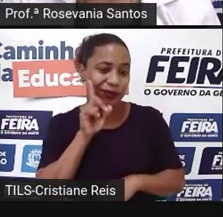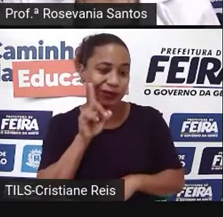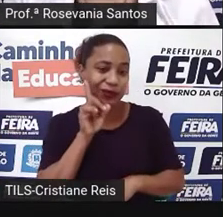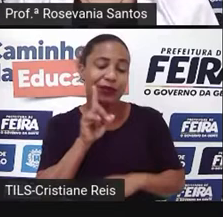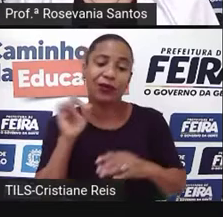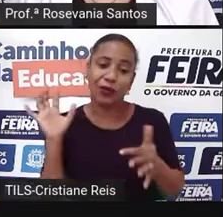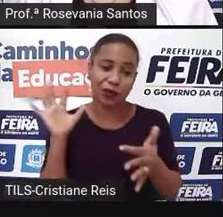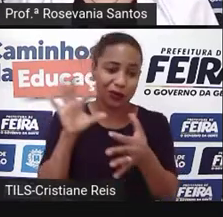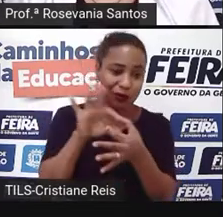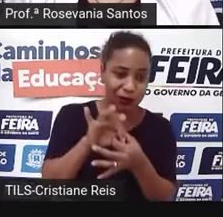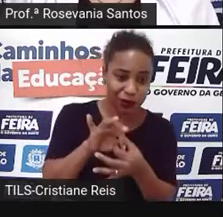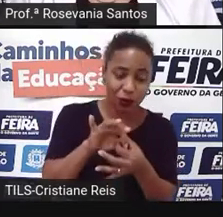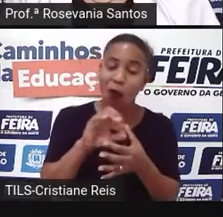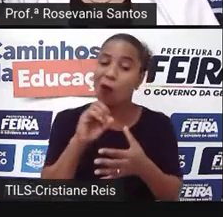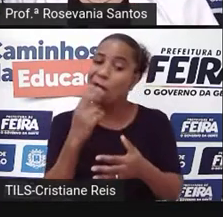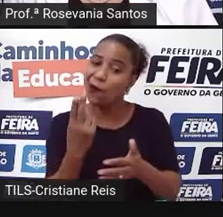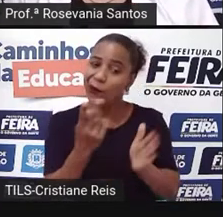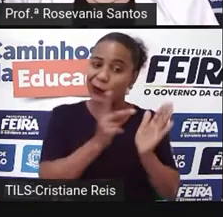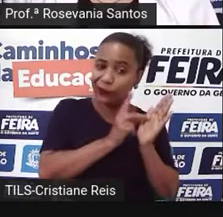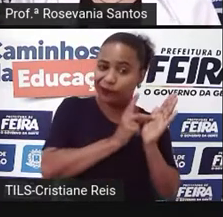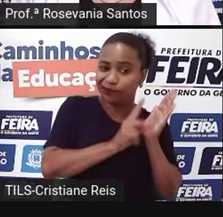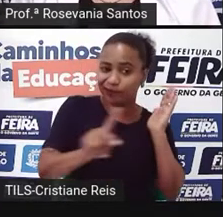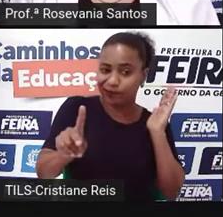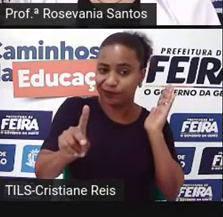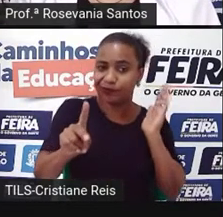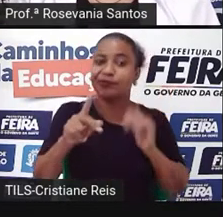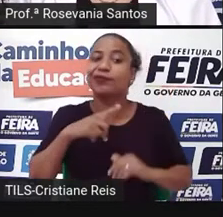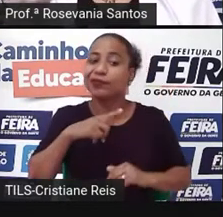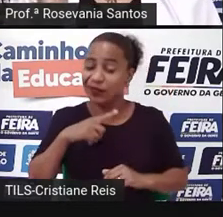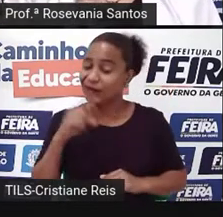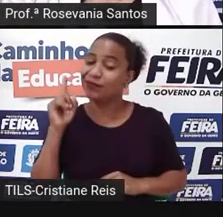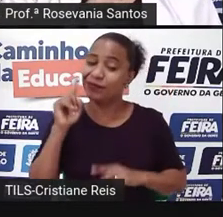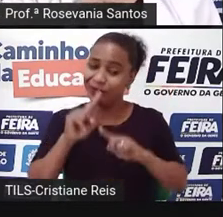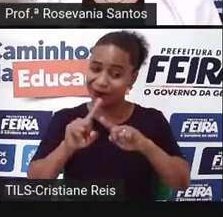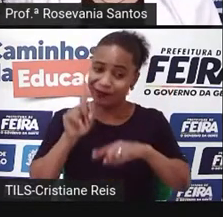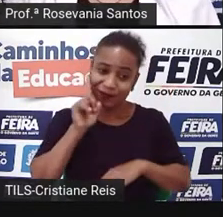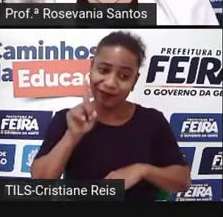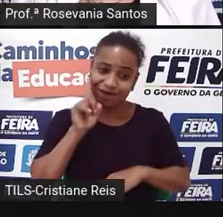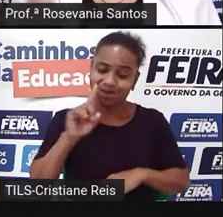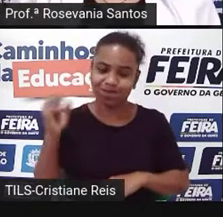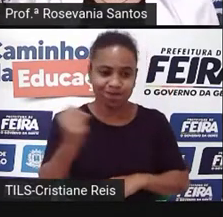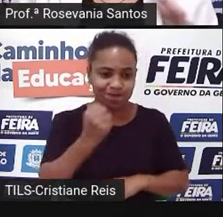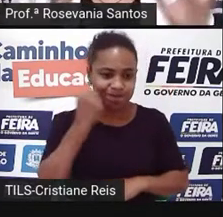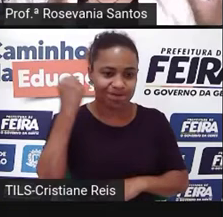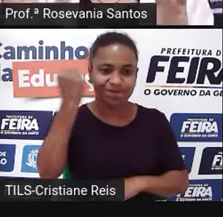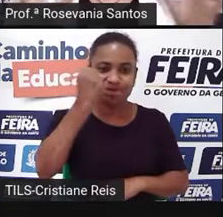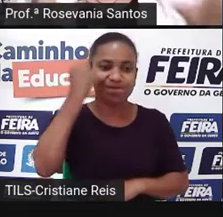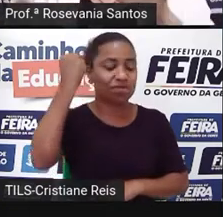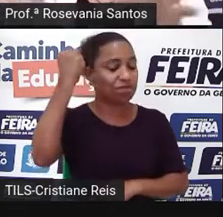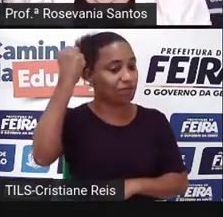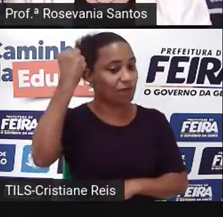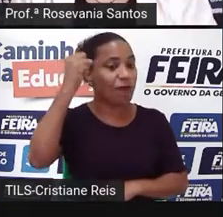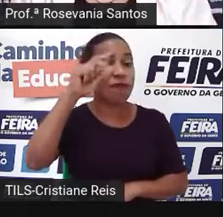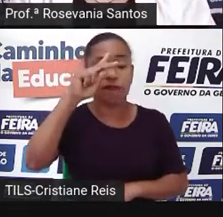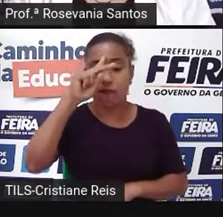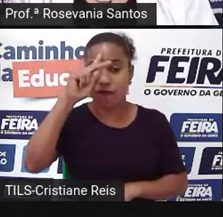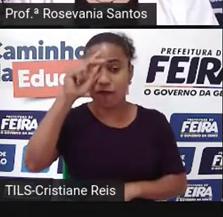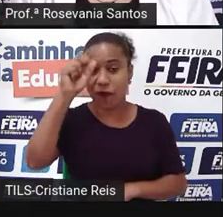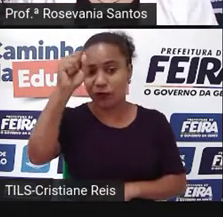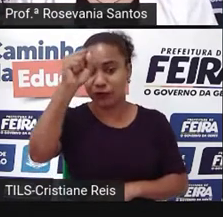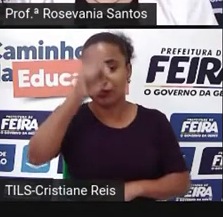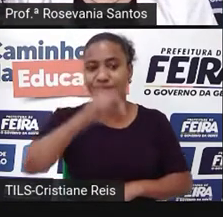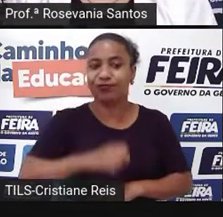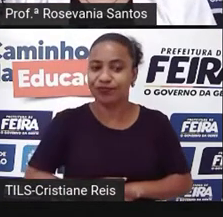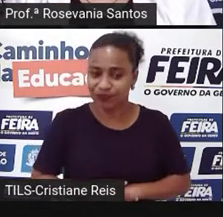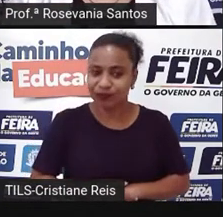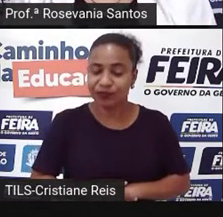como, né, antagonista aí nessa situação. Então os Estados Unidos, ele é sempre bem, embora dizer assim, articulado com